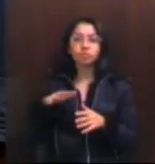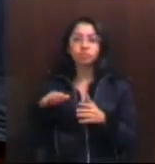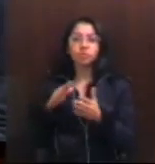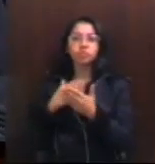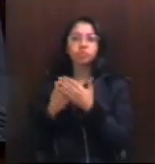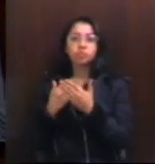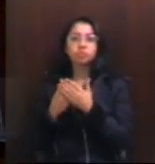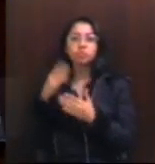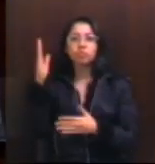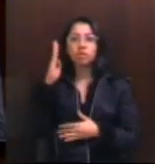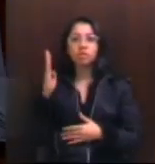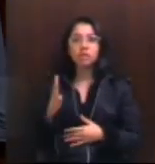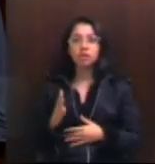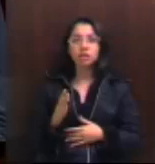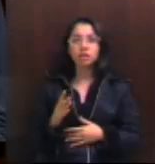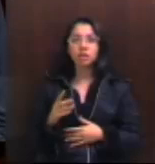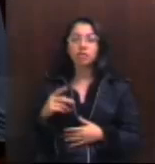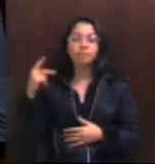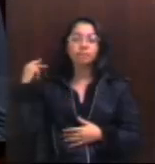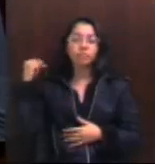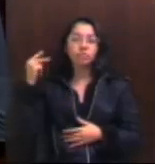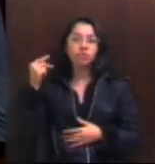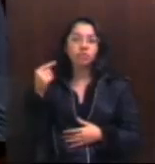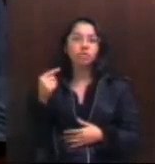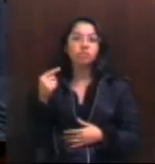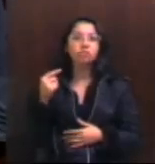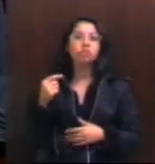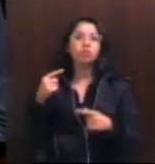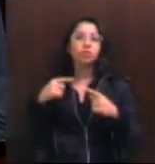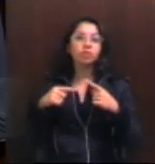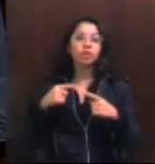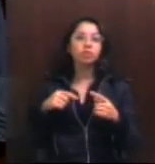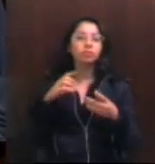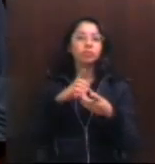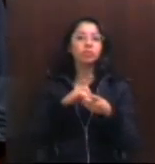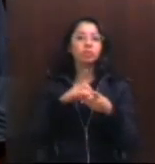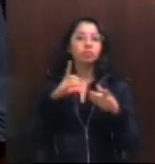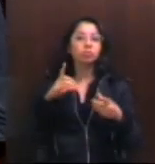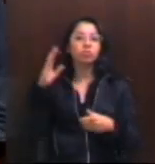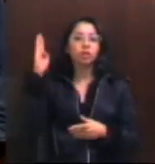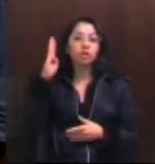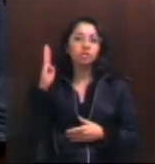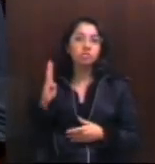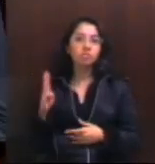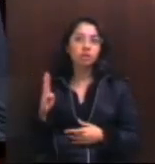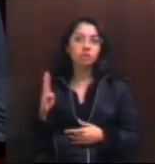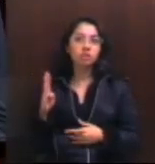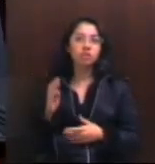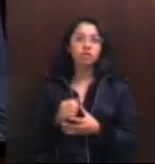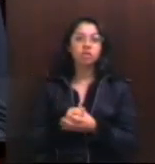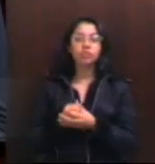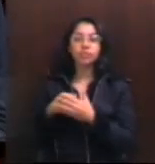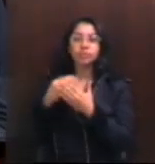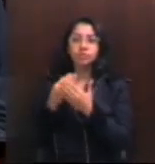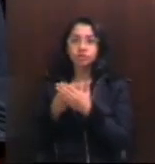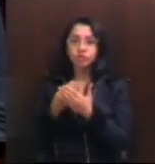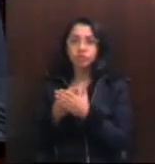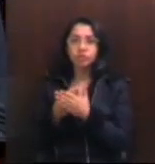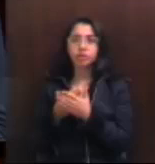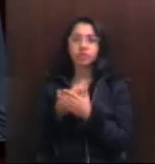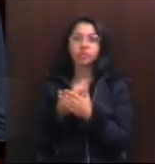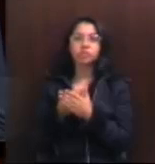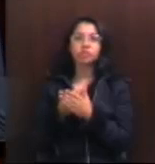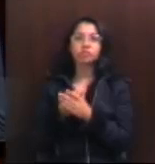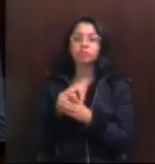Em todos os momentos em que a democracia brasileira foi ameaçada, os estudantes foram, não a